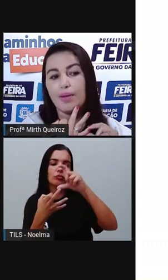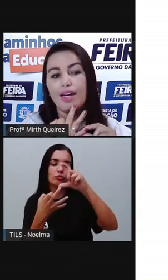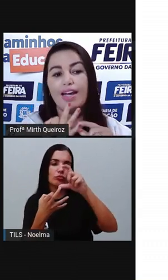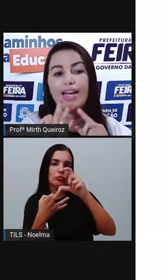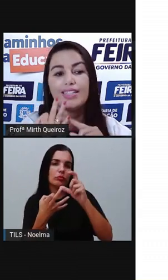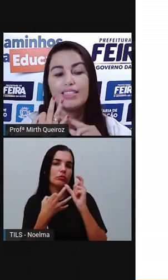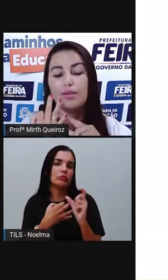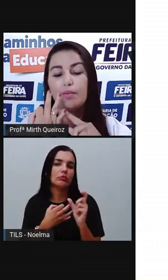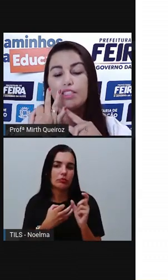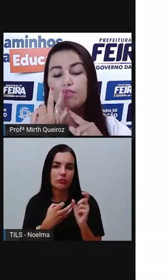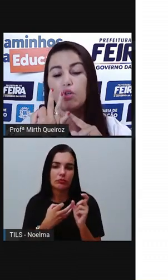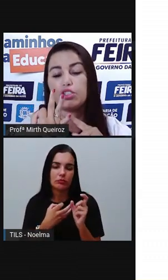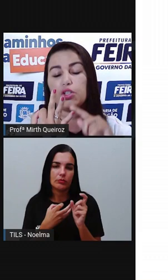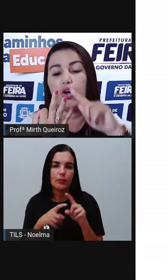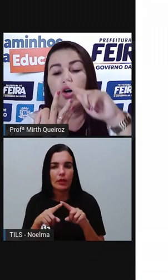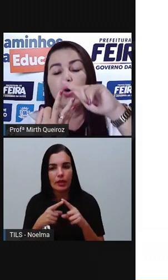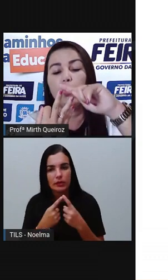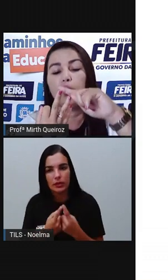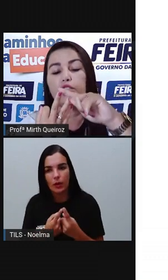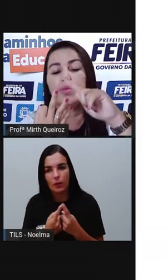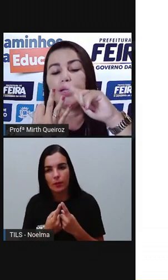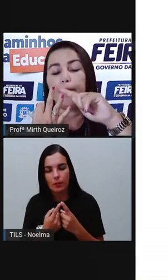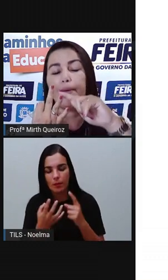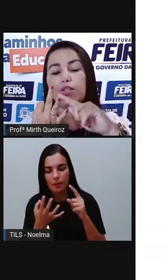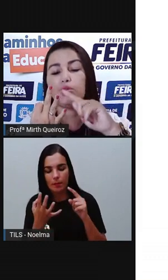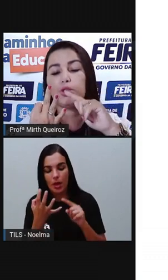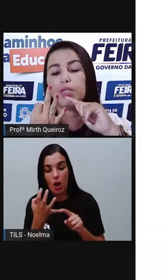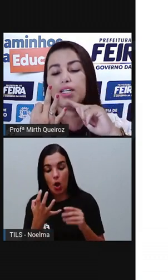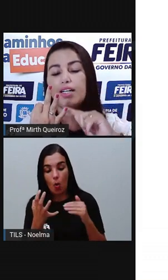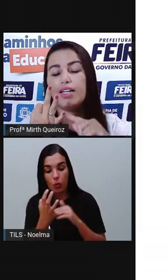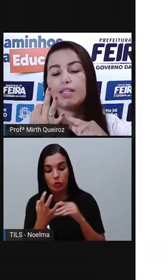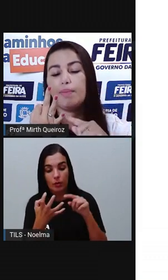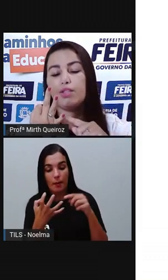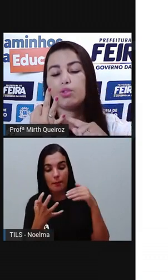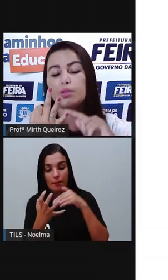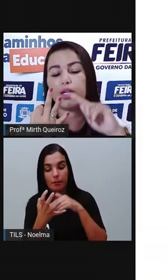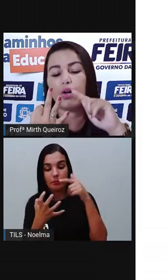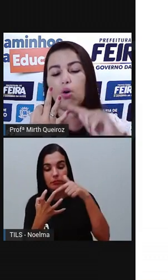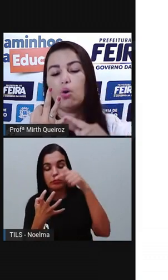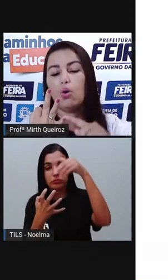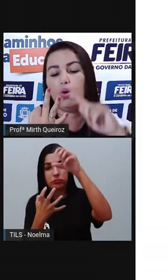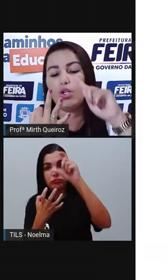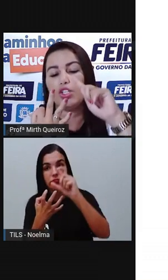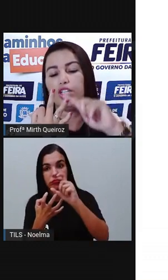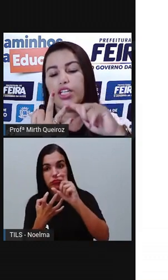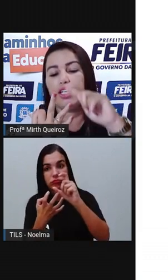sílaba é a sílaba mais forte. Última, penúltima, antepenúltima.